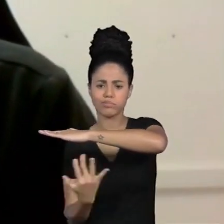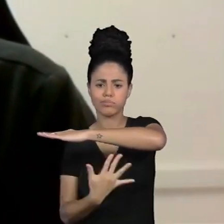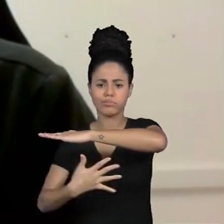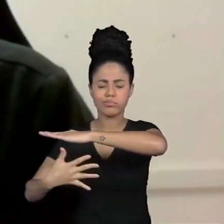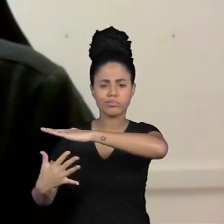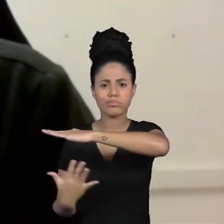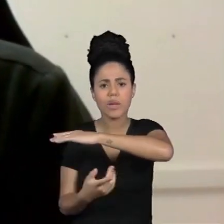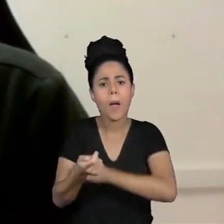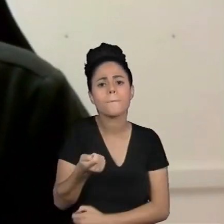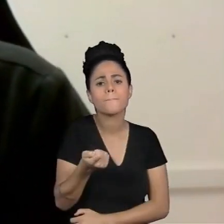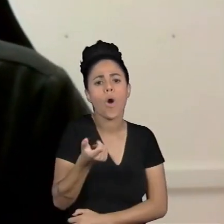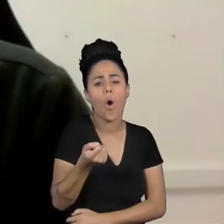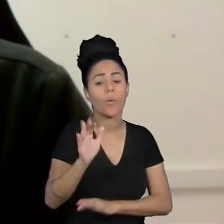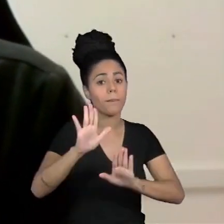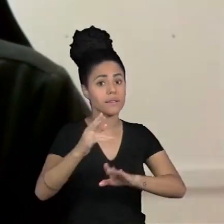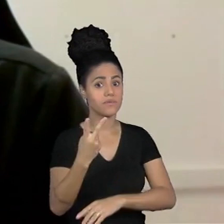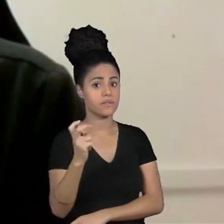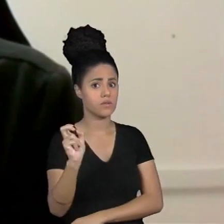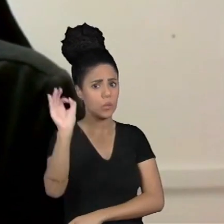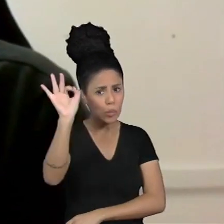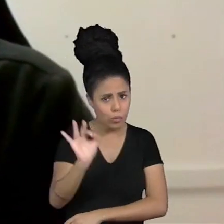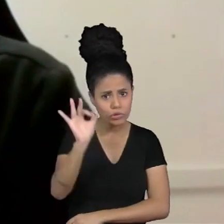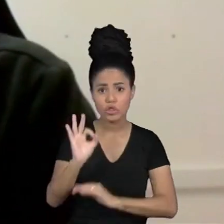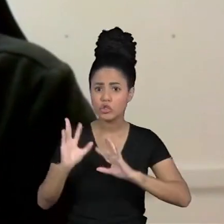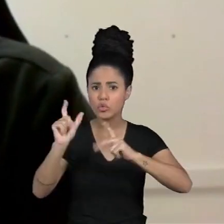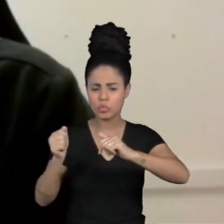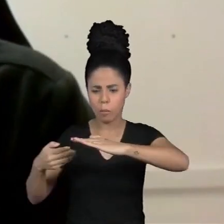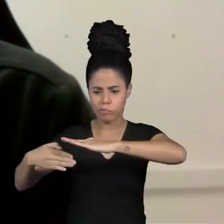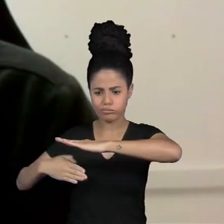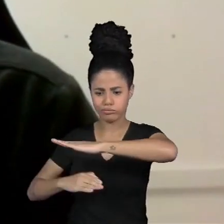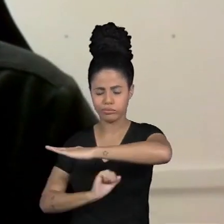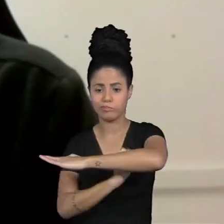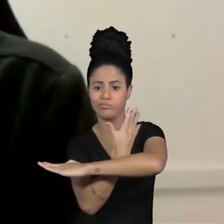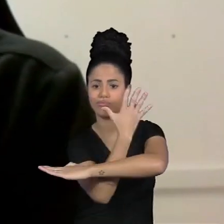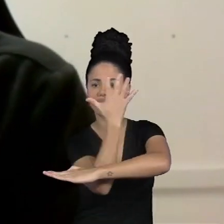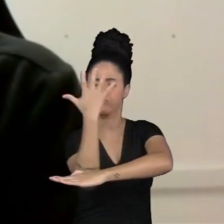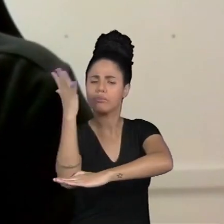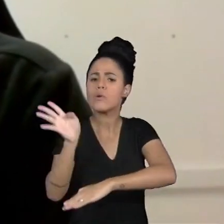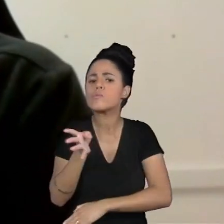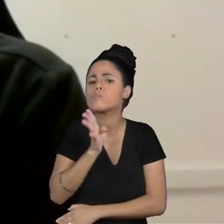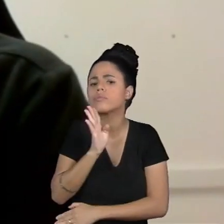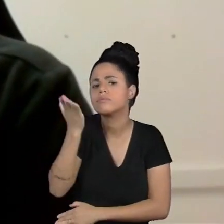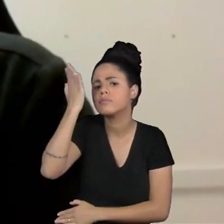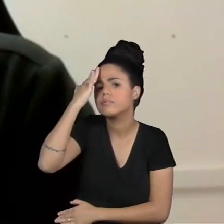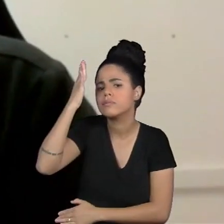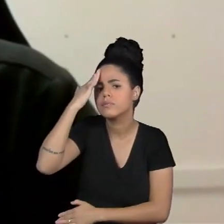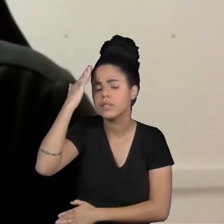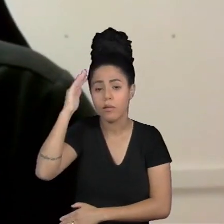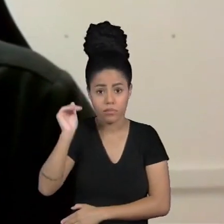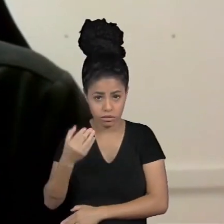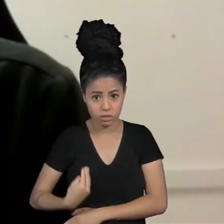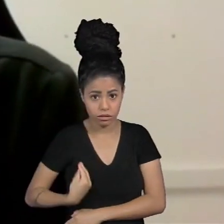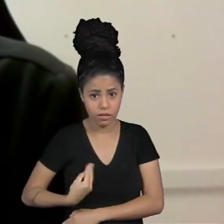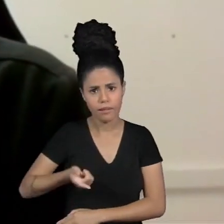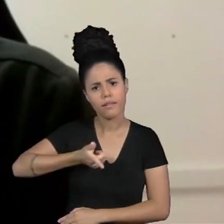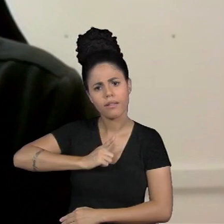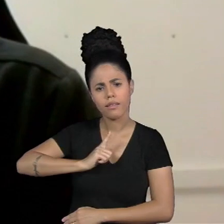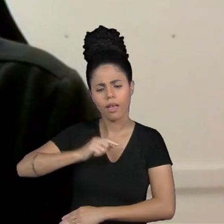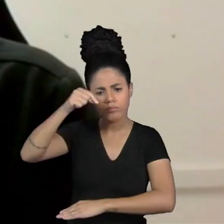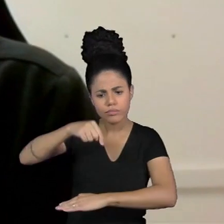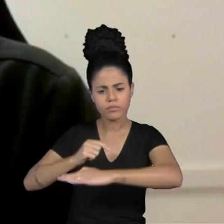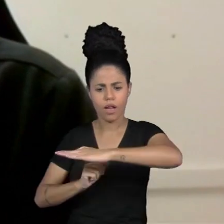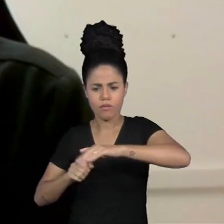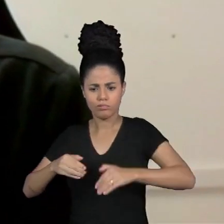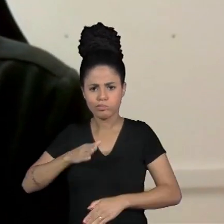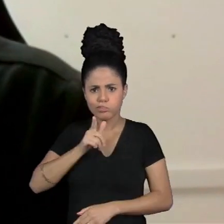eles só que 25% de toda a biodiversidade conhecida presente nos oceanos ela